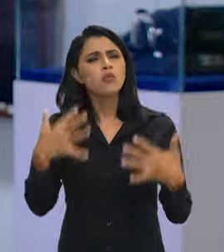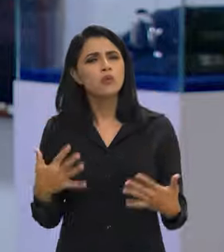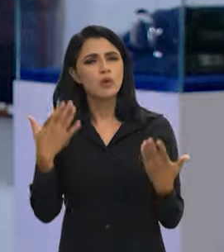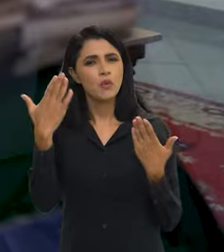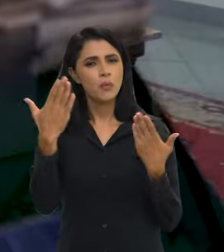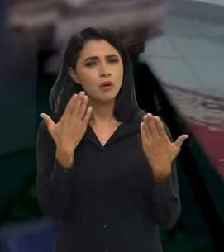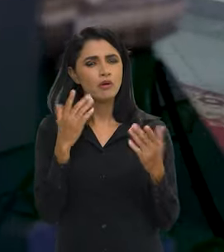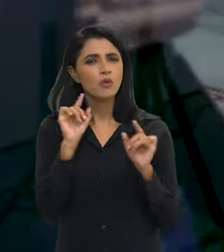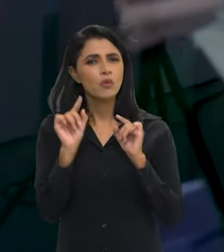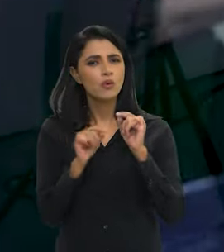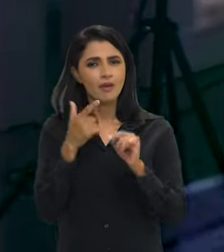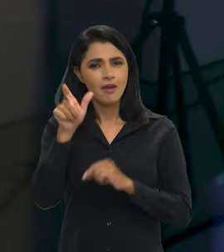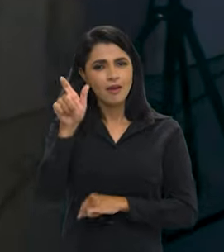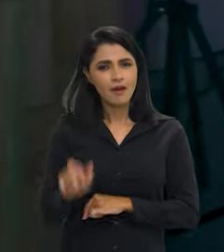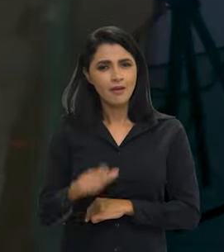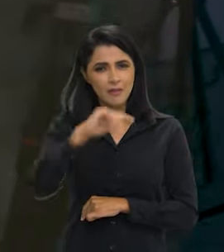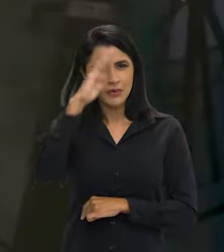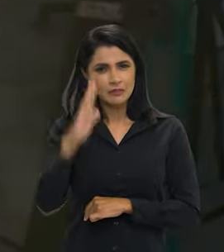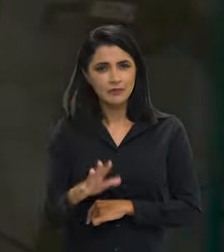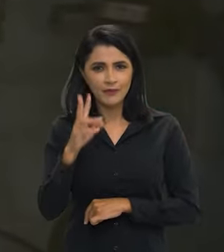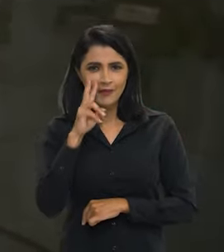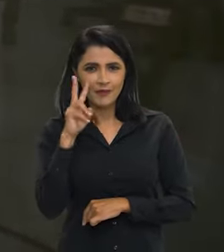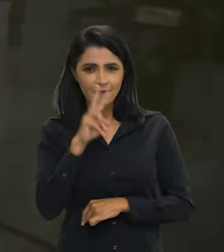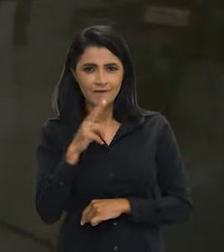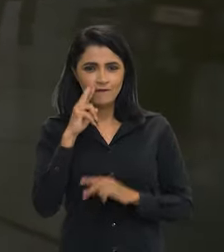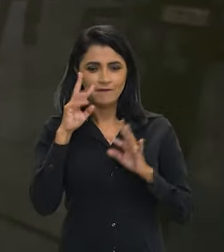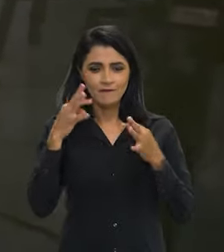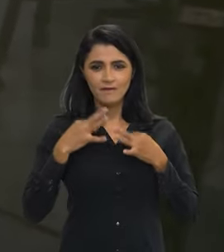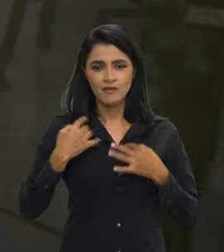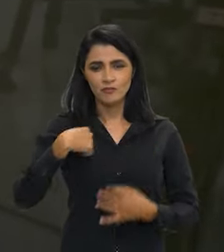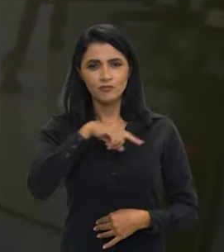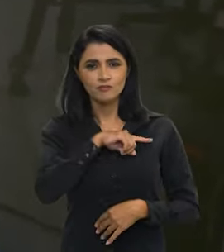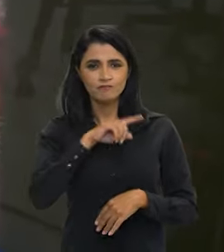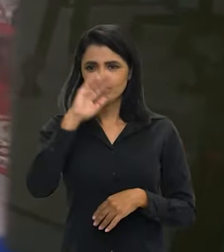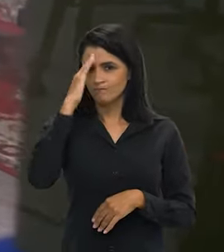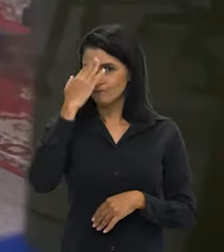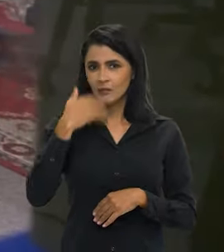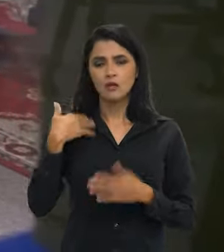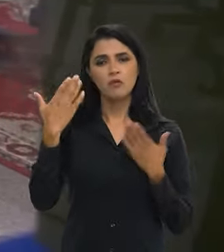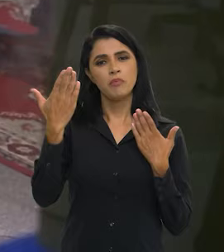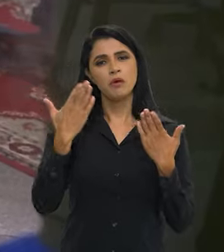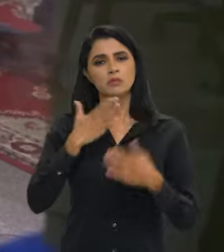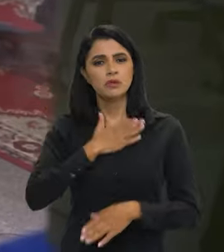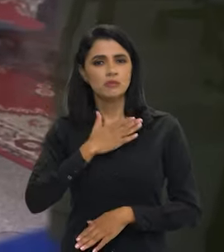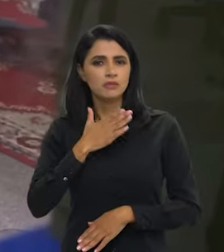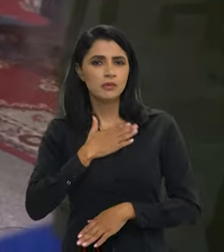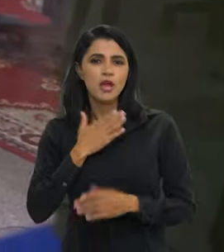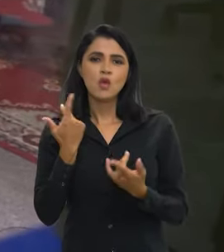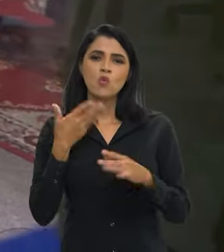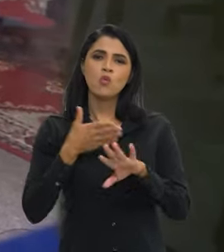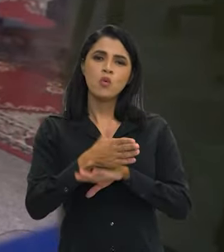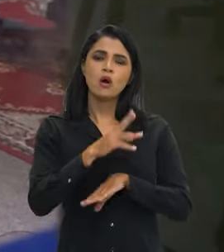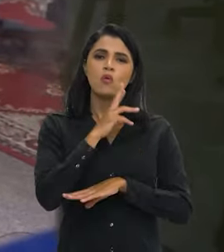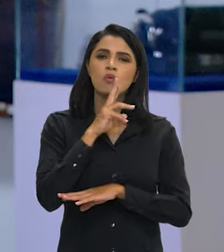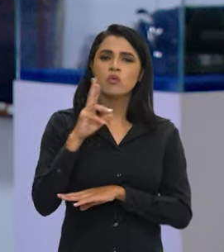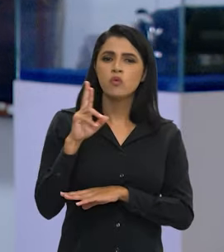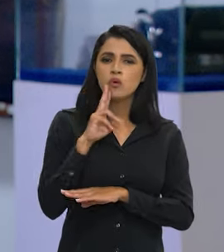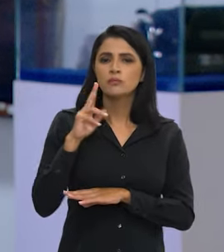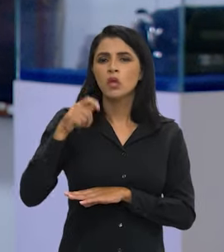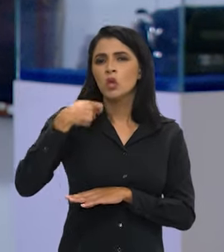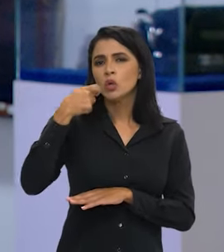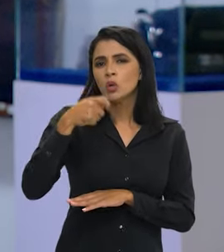comparando para que aquele brasileiro que está assistindo a gente possa até entender a minha comparação. É como ir em um restaurante,